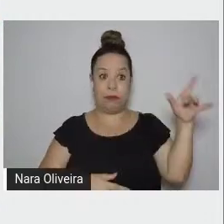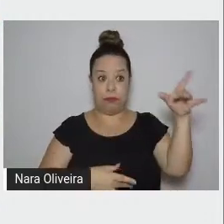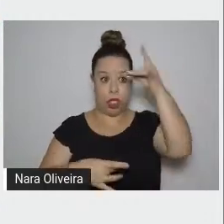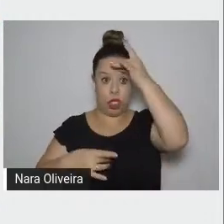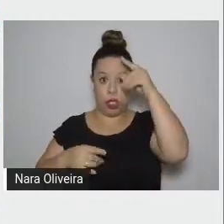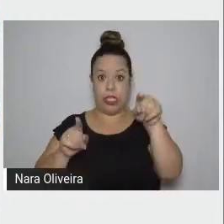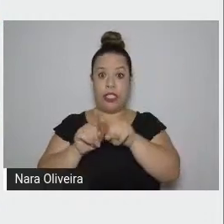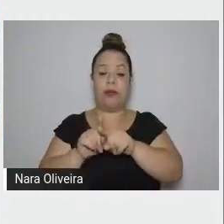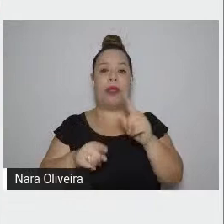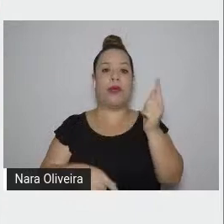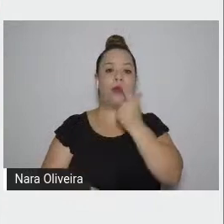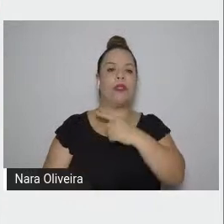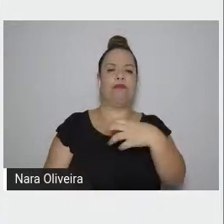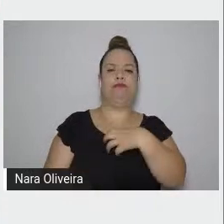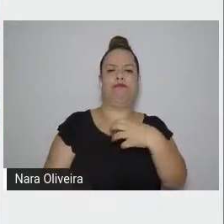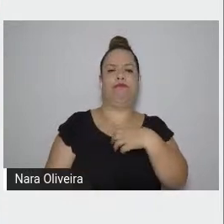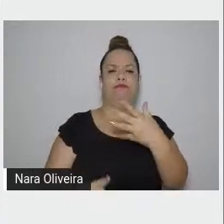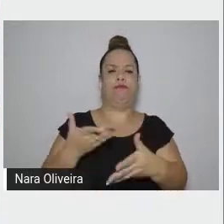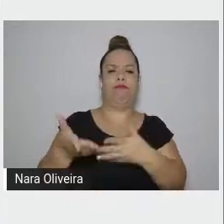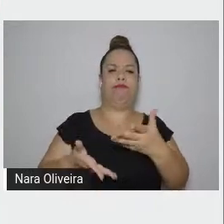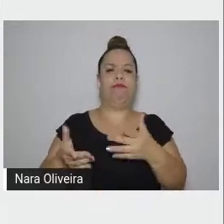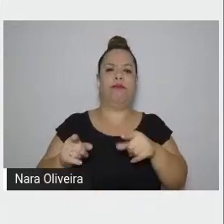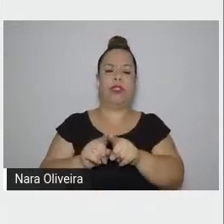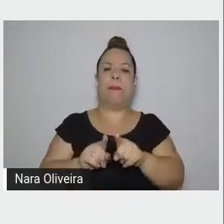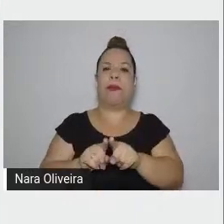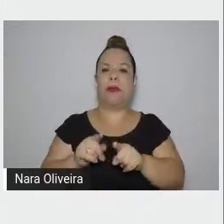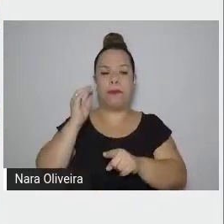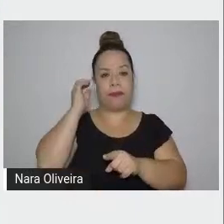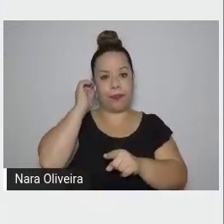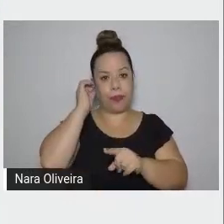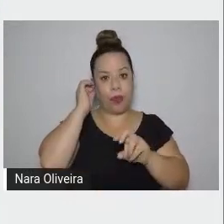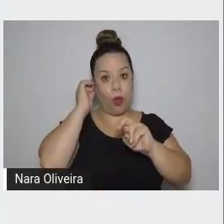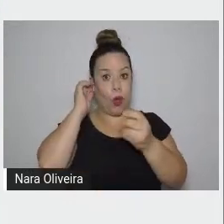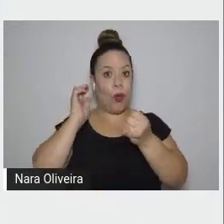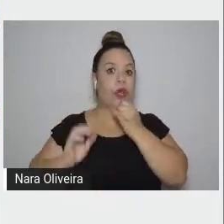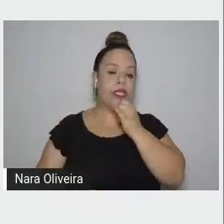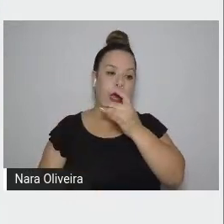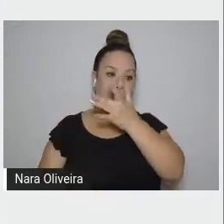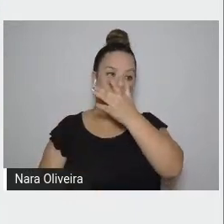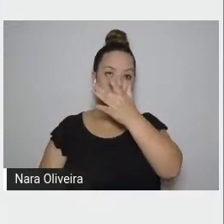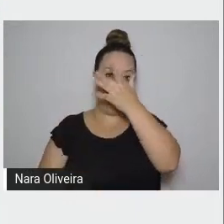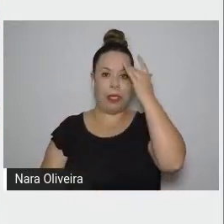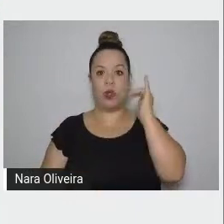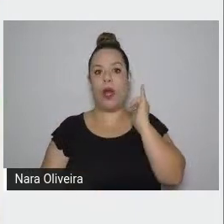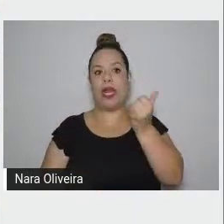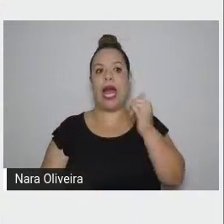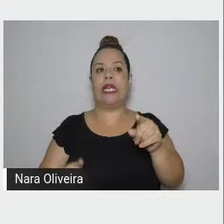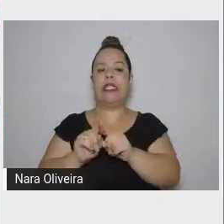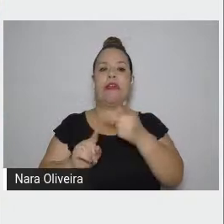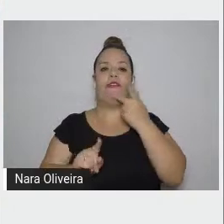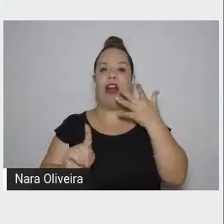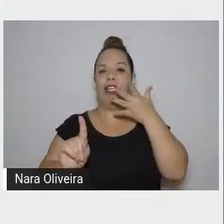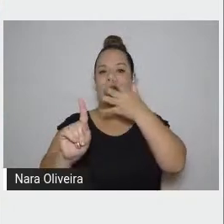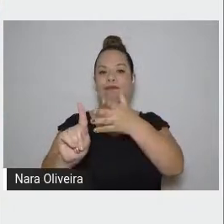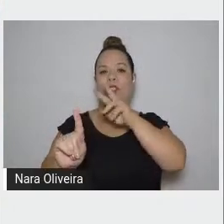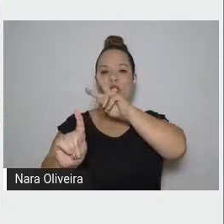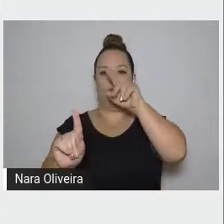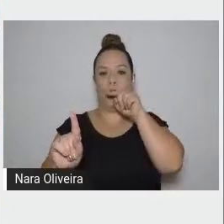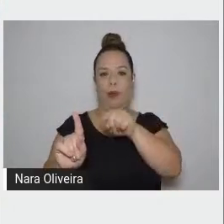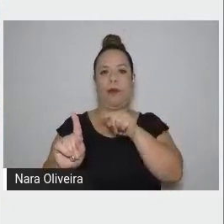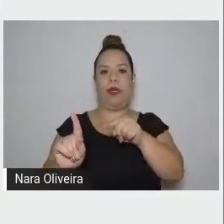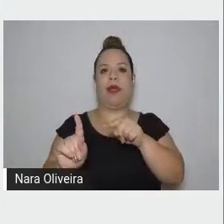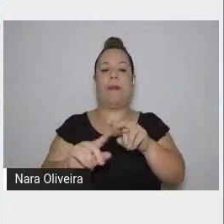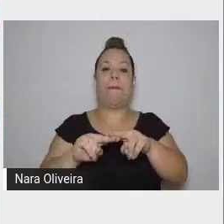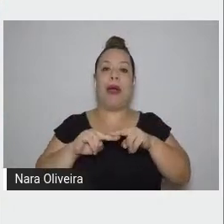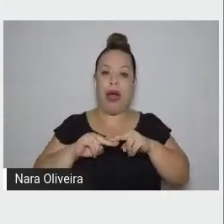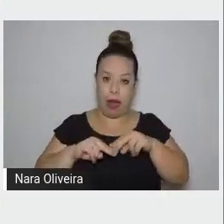disciplina. ou então porque o narrador a ela se refere. Entretanto,